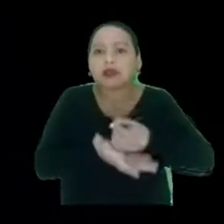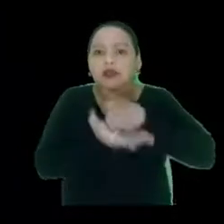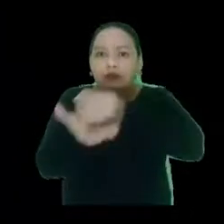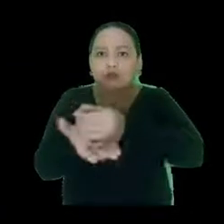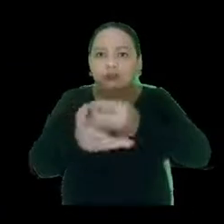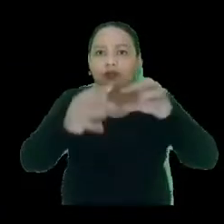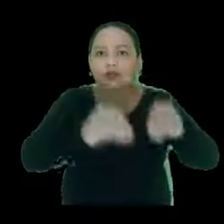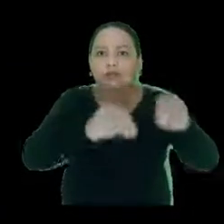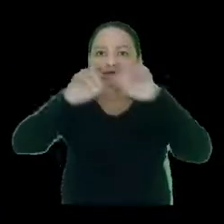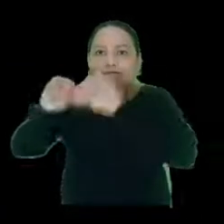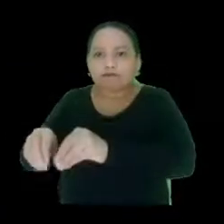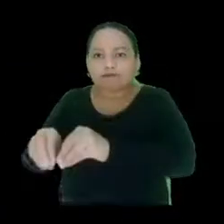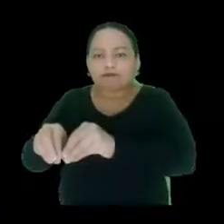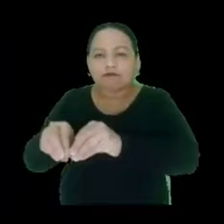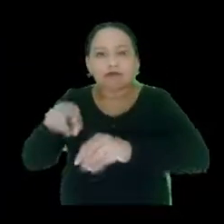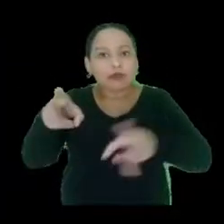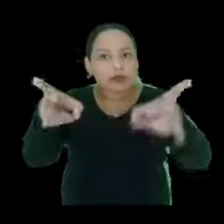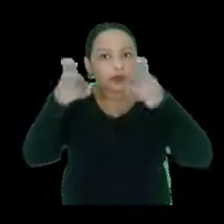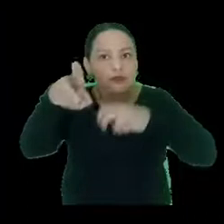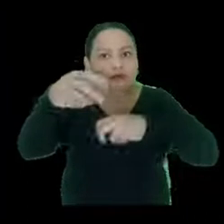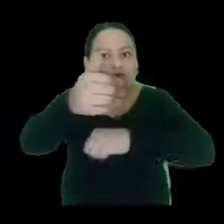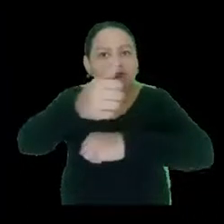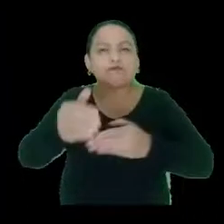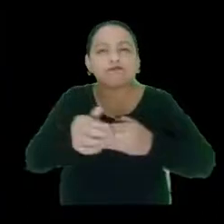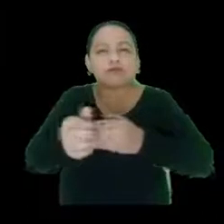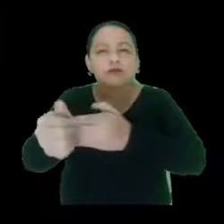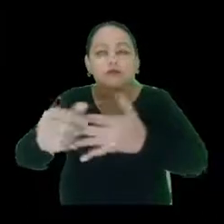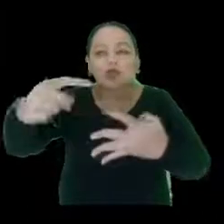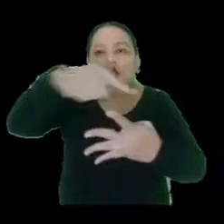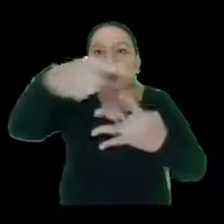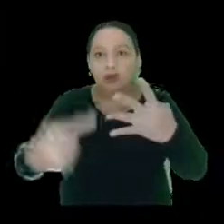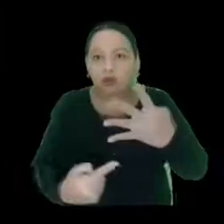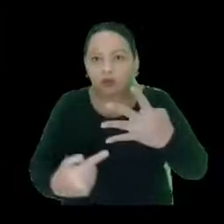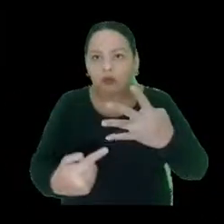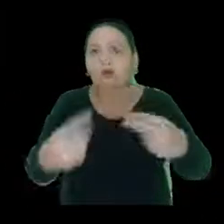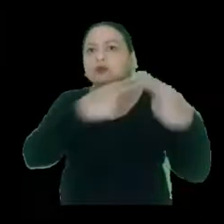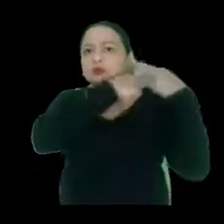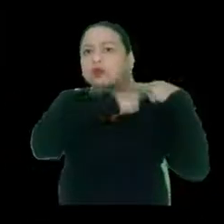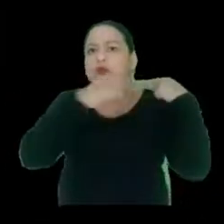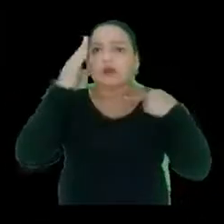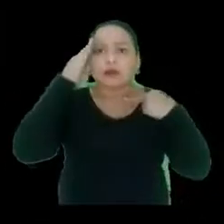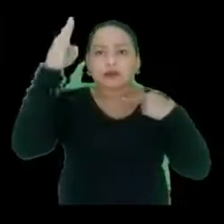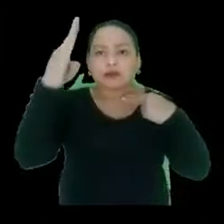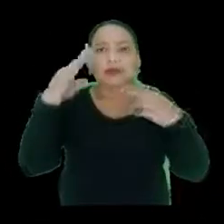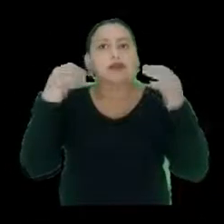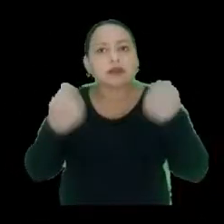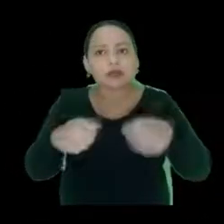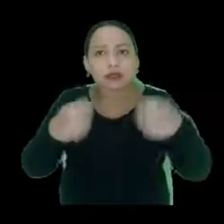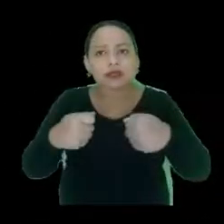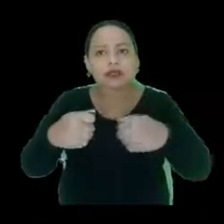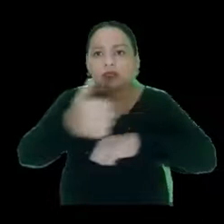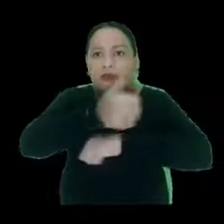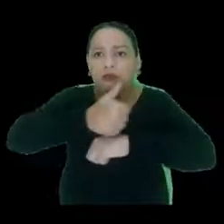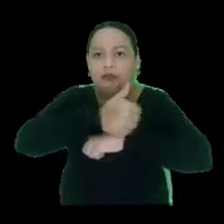deslocamento, então ele atua como guia. Vejam que o guia-intérprete tem quatro ações principais que